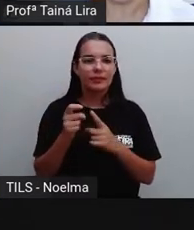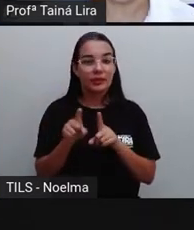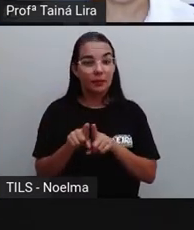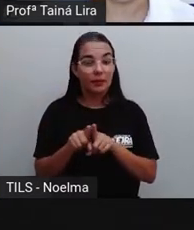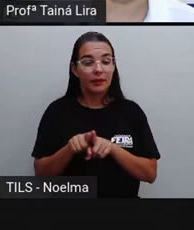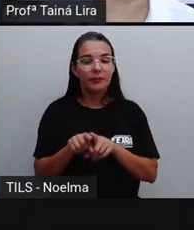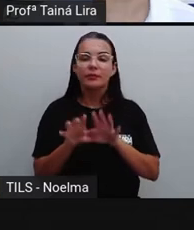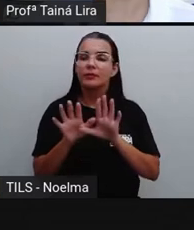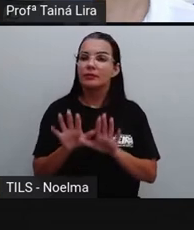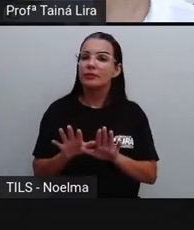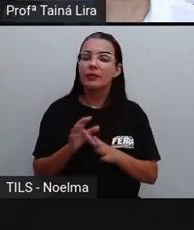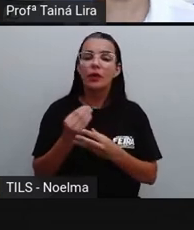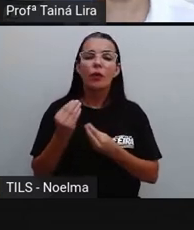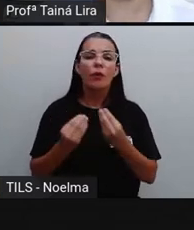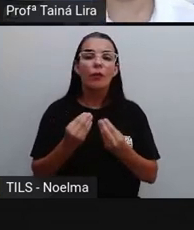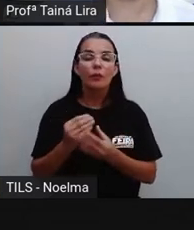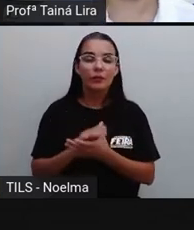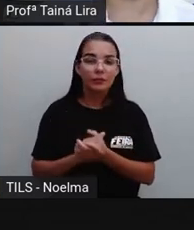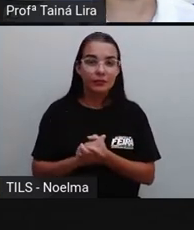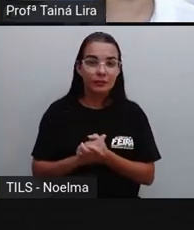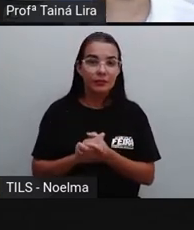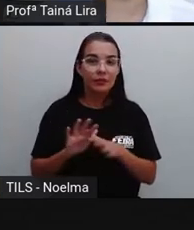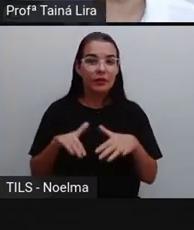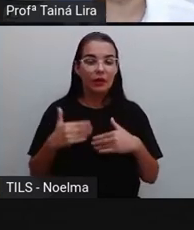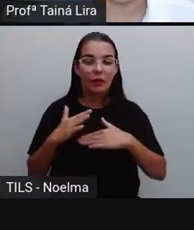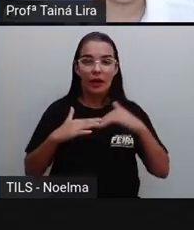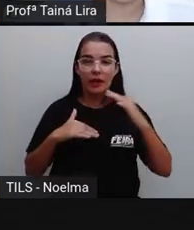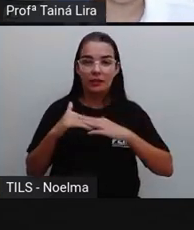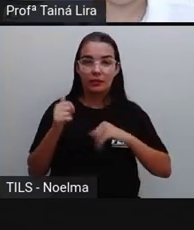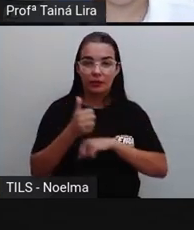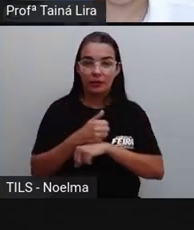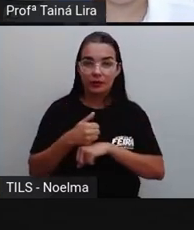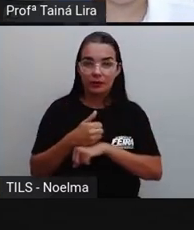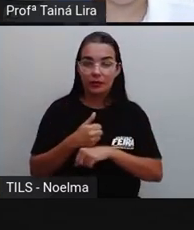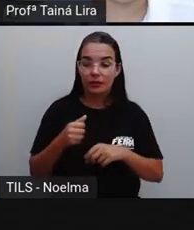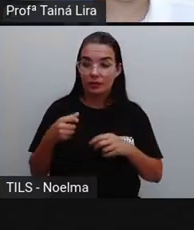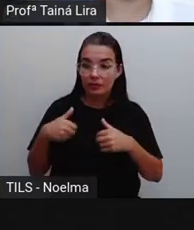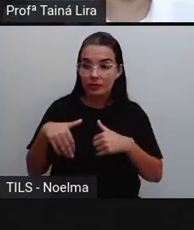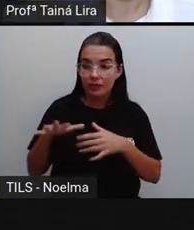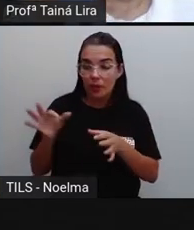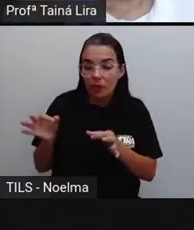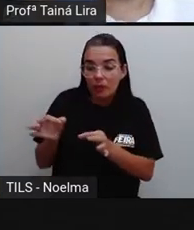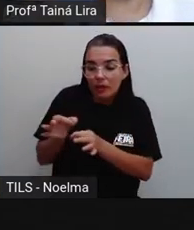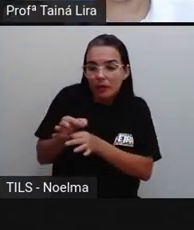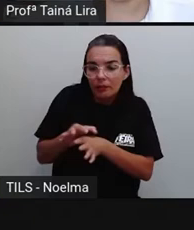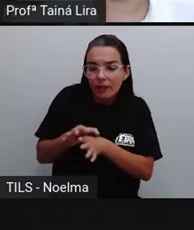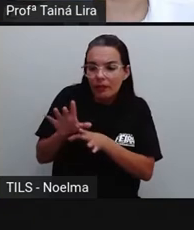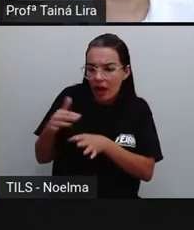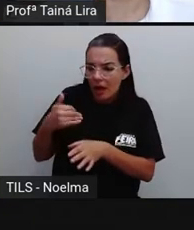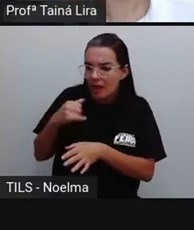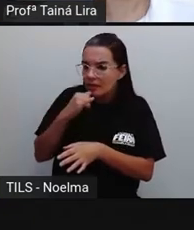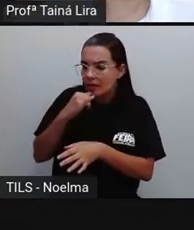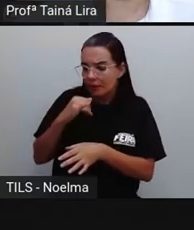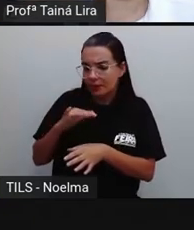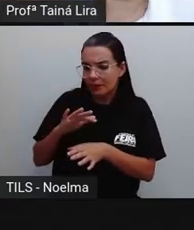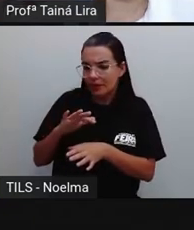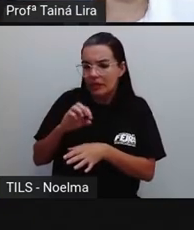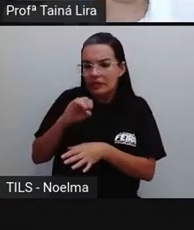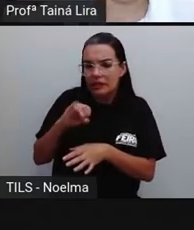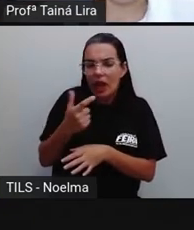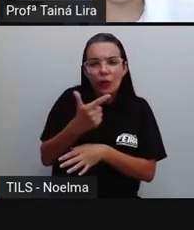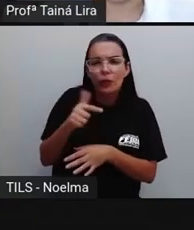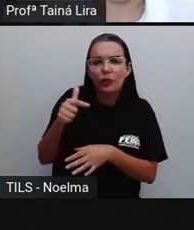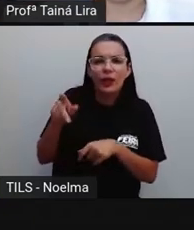Como assim, PRO? As profissões, elas vão suprir as nossas necessidades. Então, por exemplo, se não